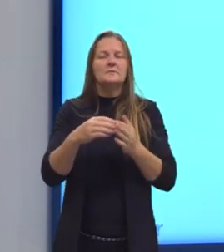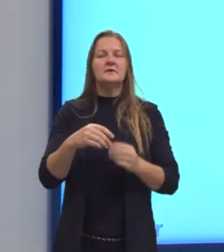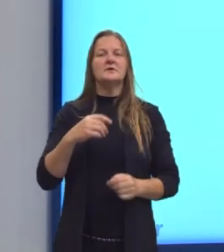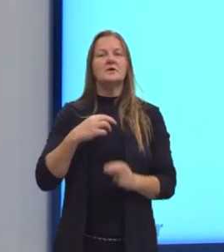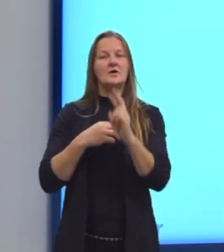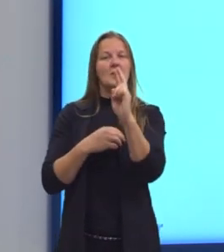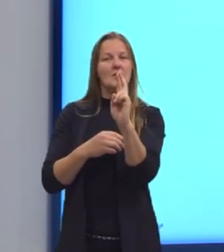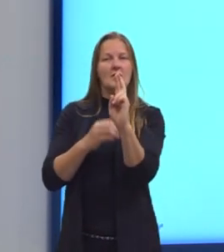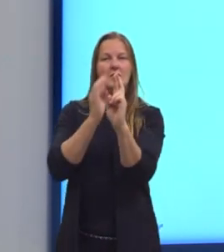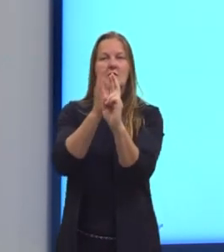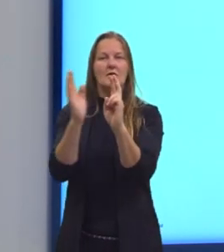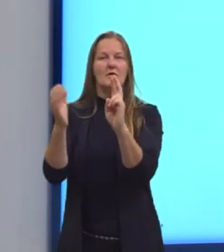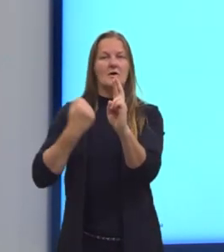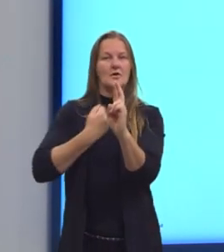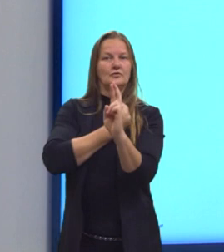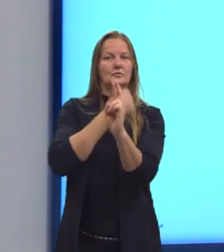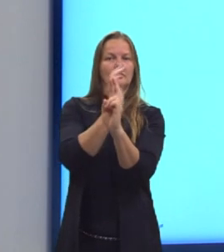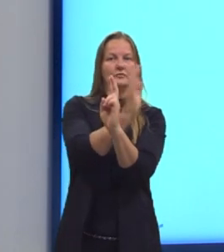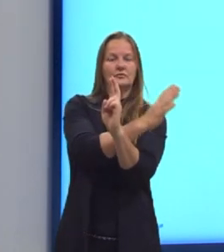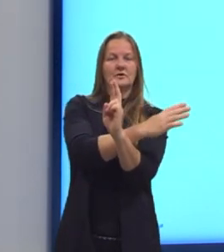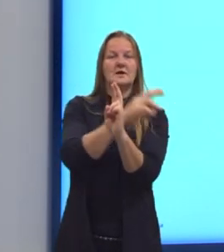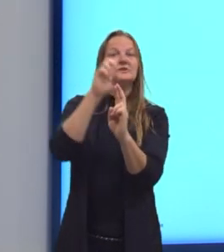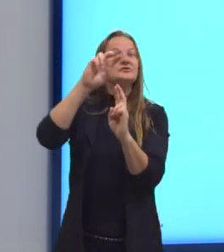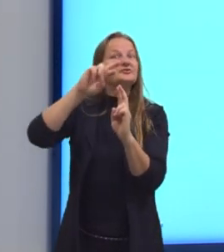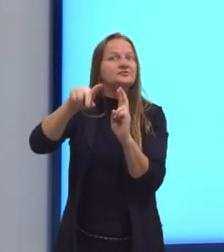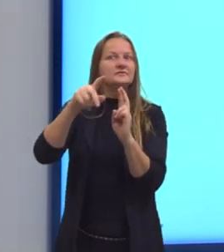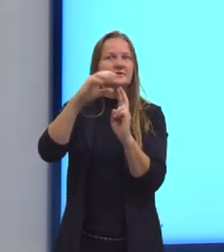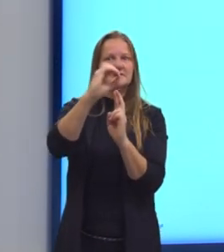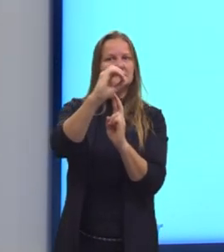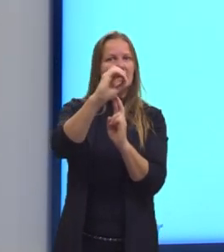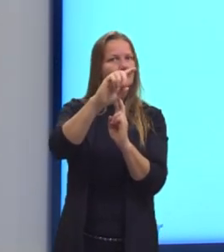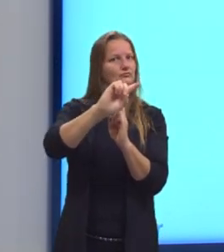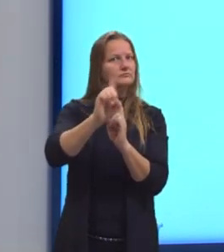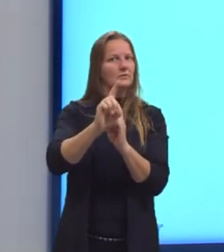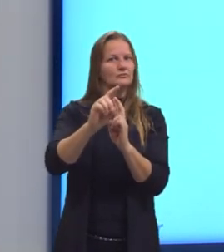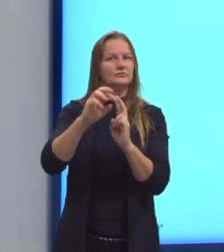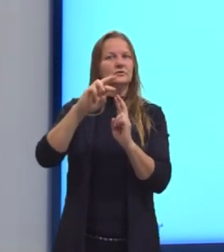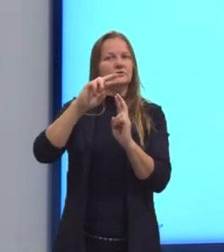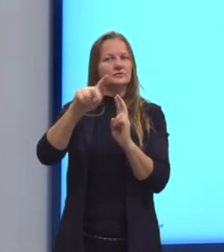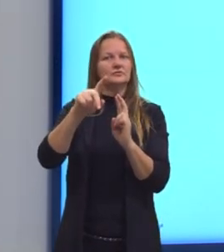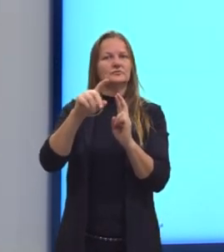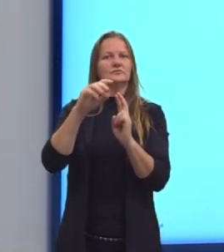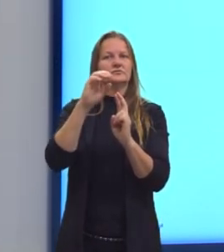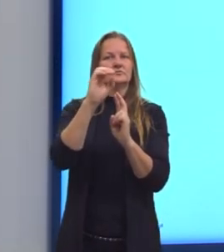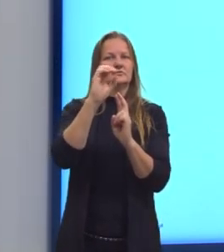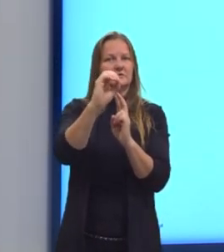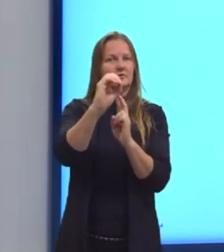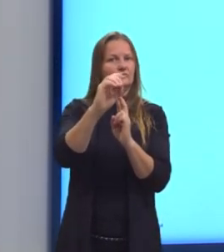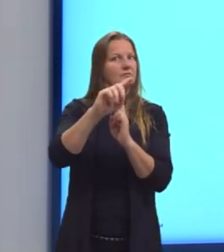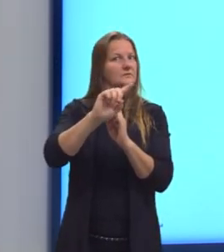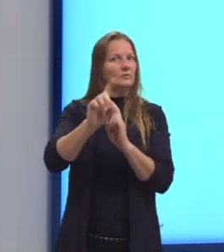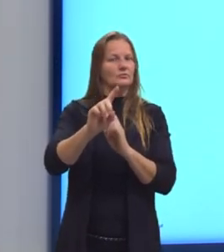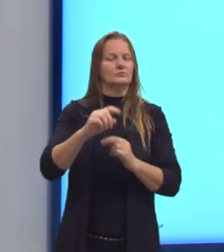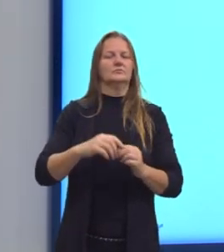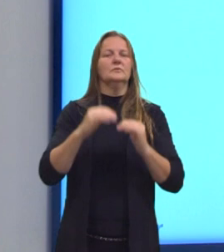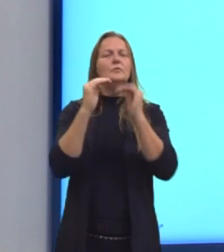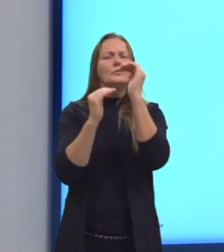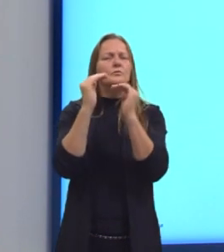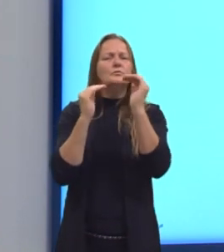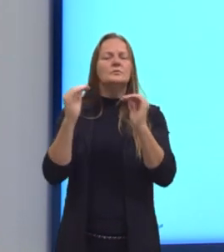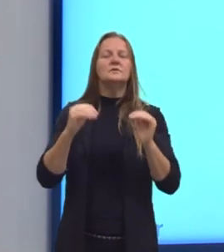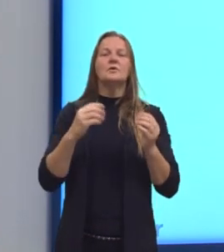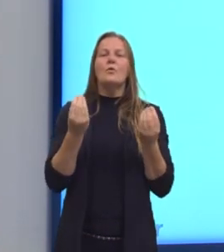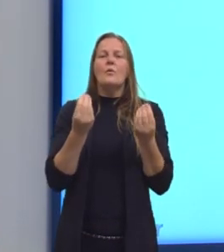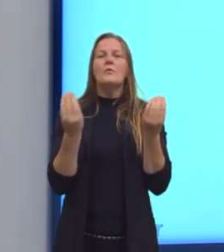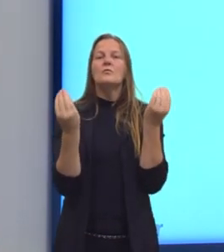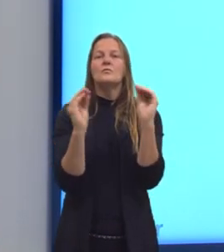desde que o B seja diferente de zero e também o D seja diferente de zero. A proporção então é